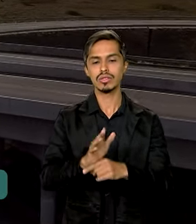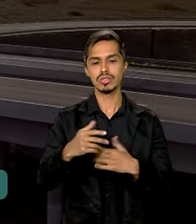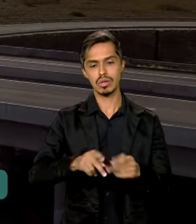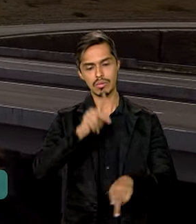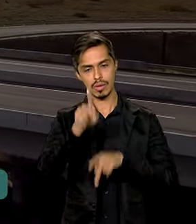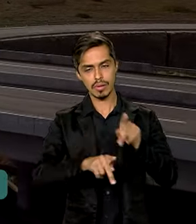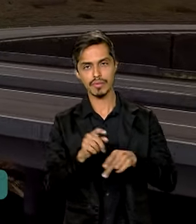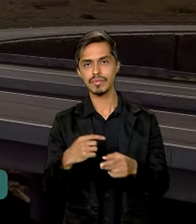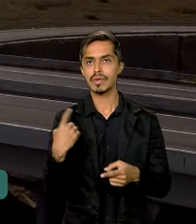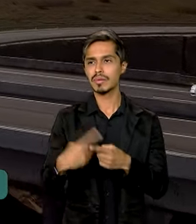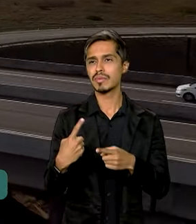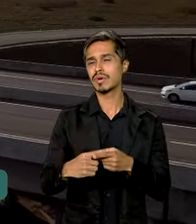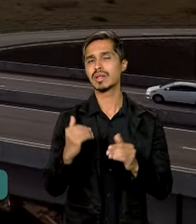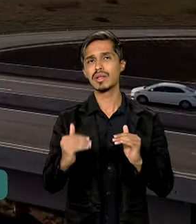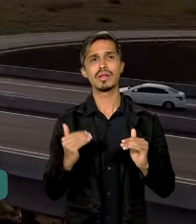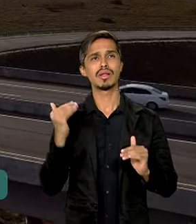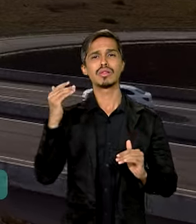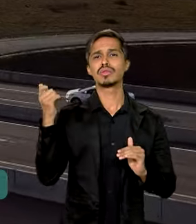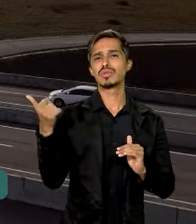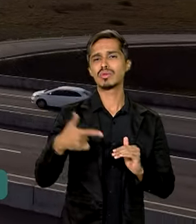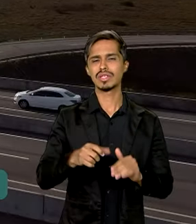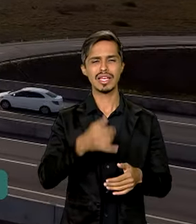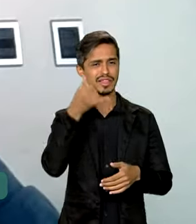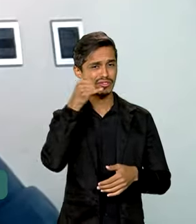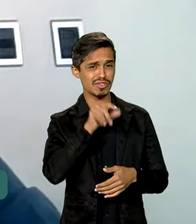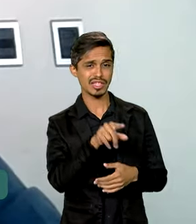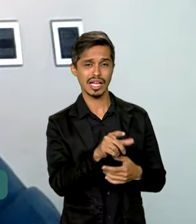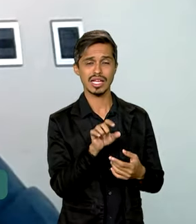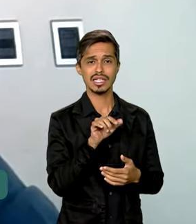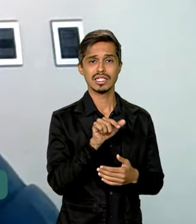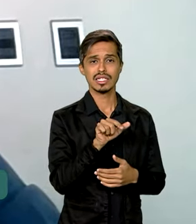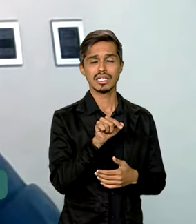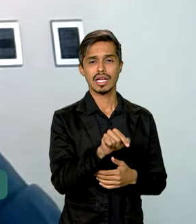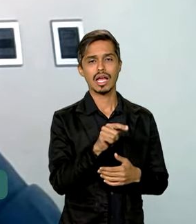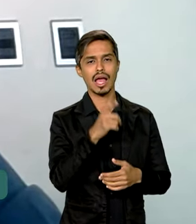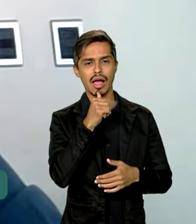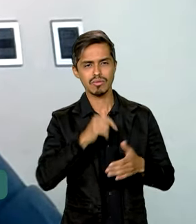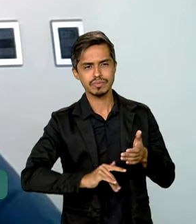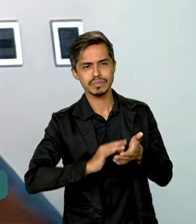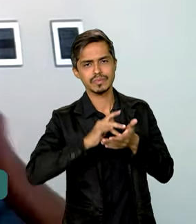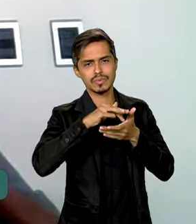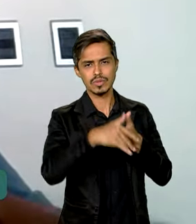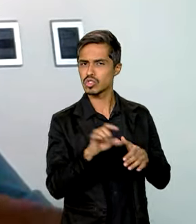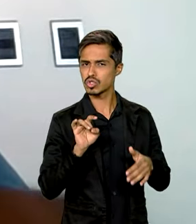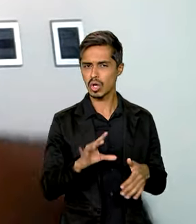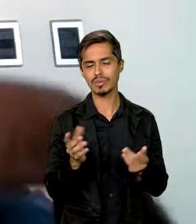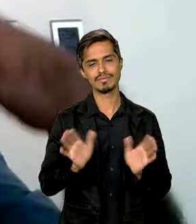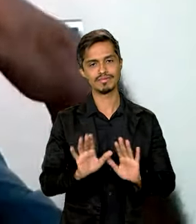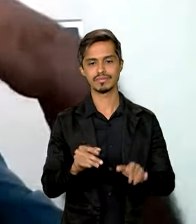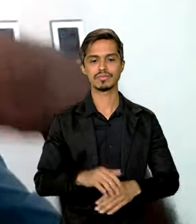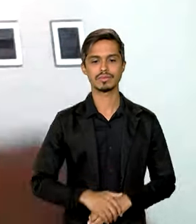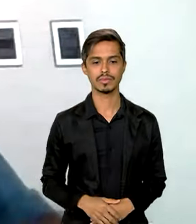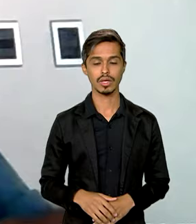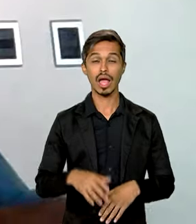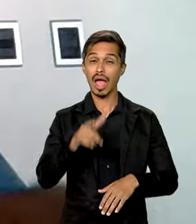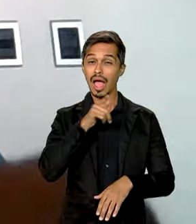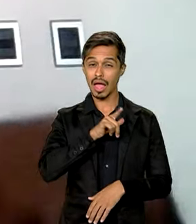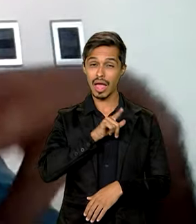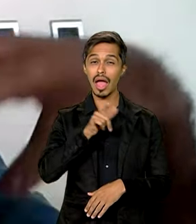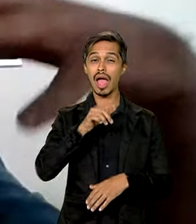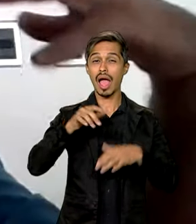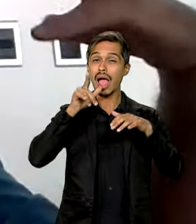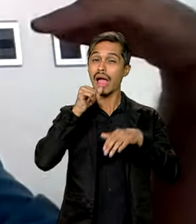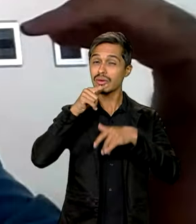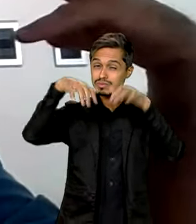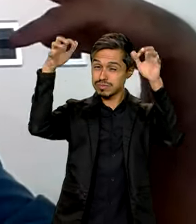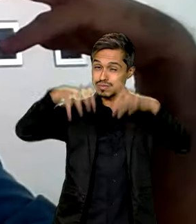que vão muito além de evitar riscos com as enchentes. As chuvas, geralmente chuvas críticas, elas têm um pico muito acentuado, elas vêm de uma vez,